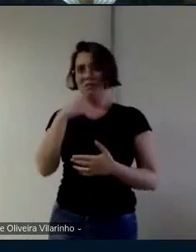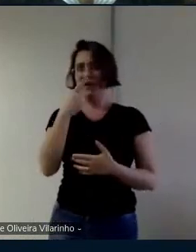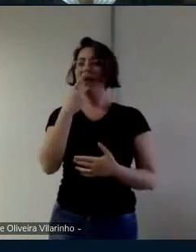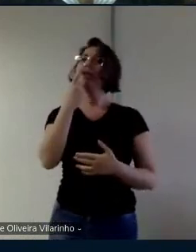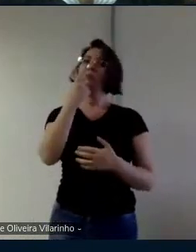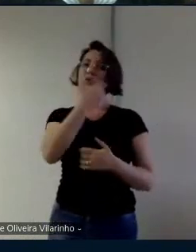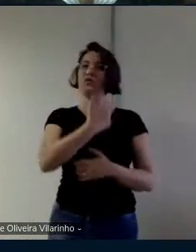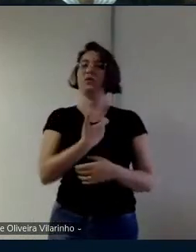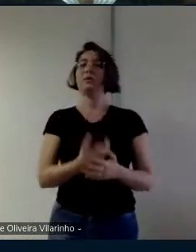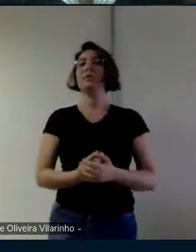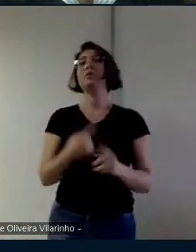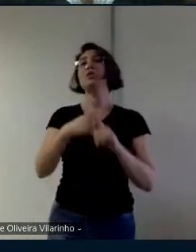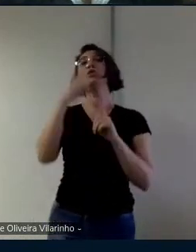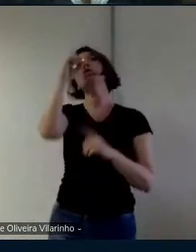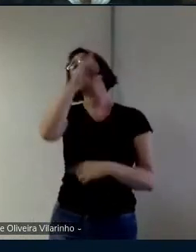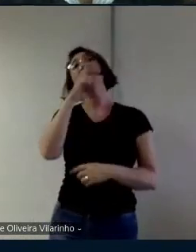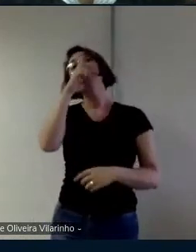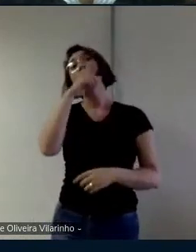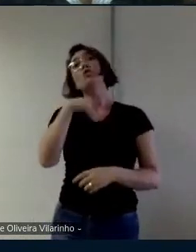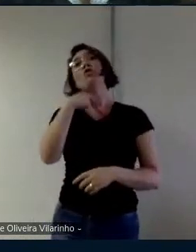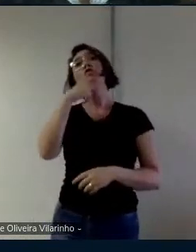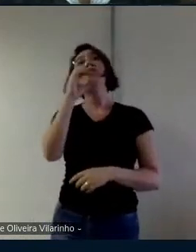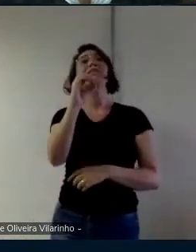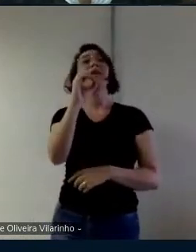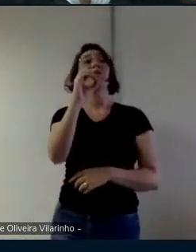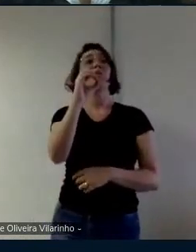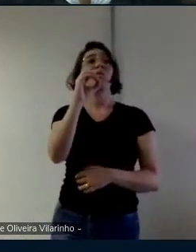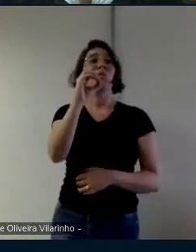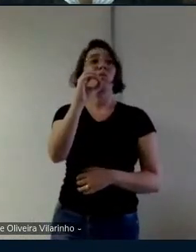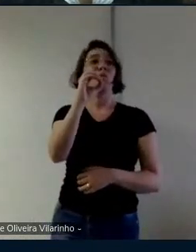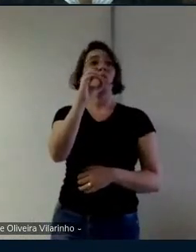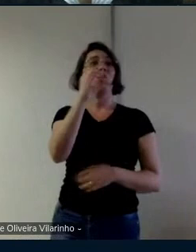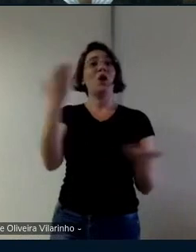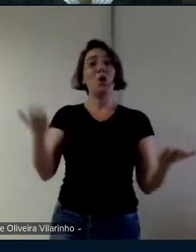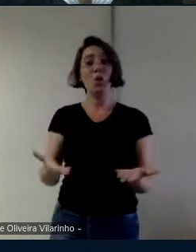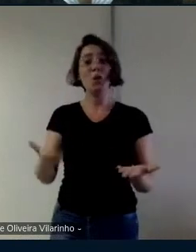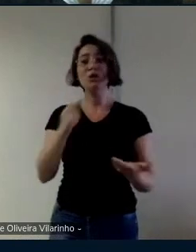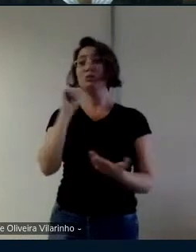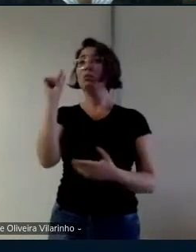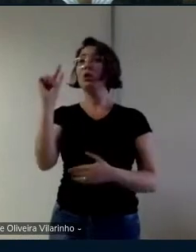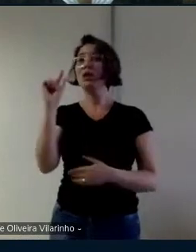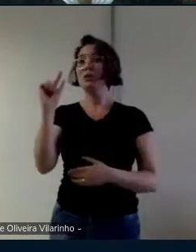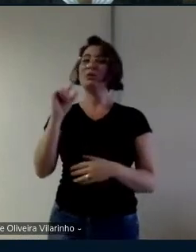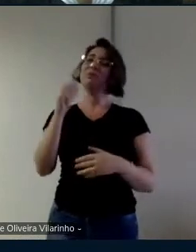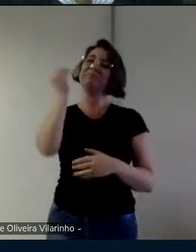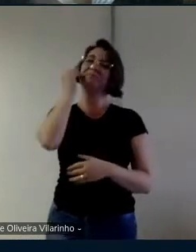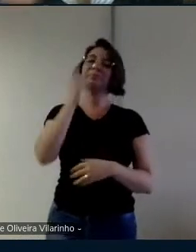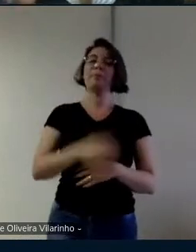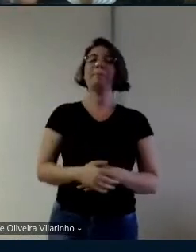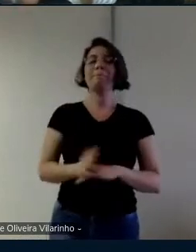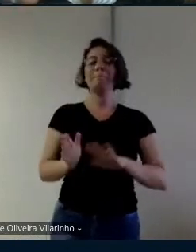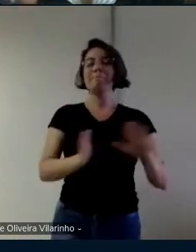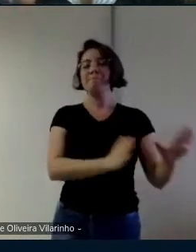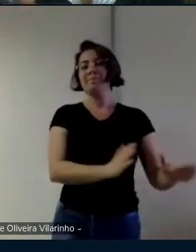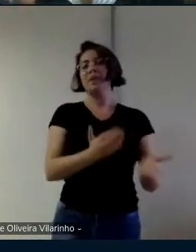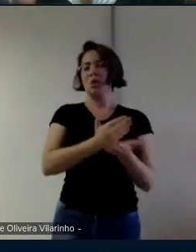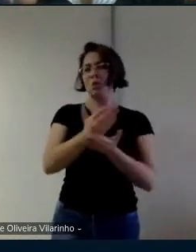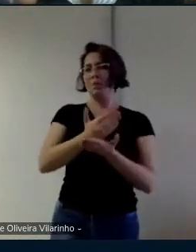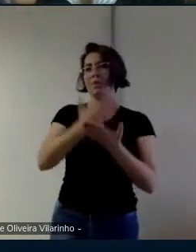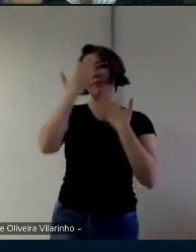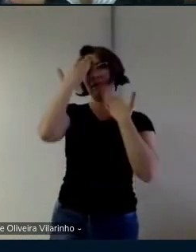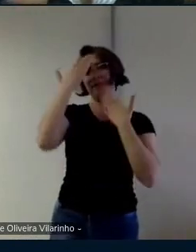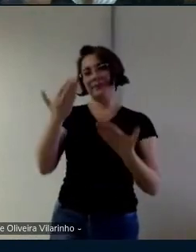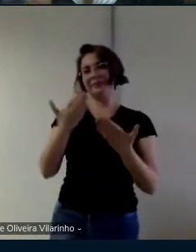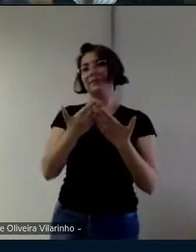domingo eu não tinha voz nenhuma tá chegando é inicialmente eu quero agradecer também né